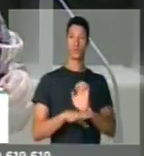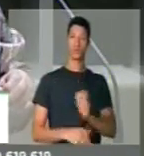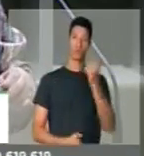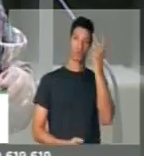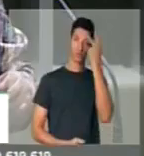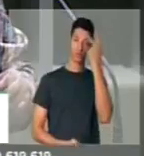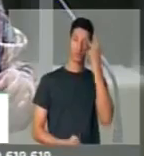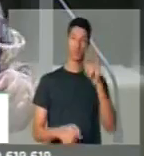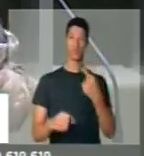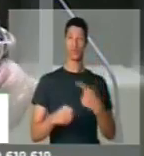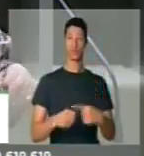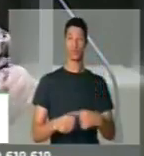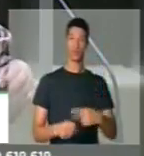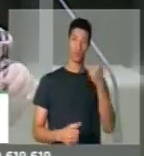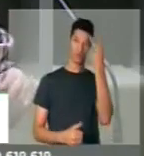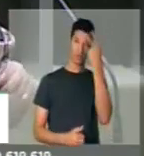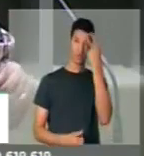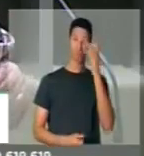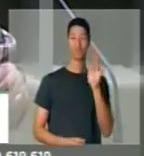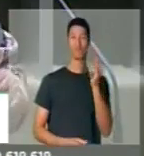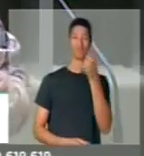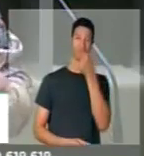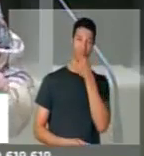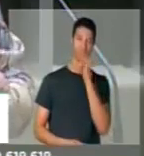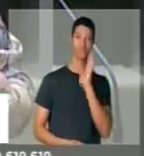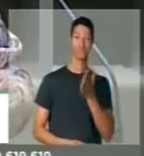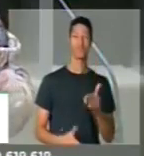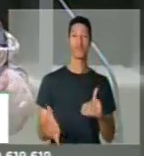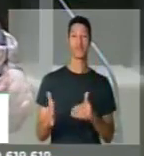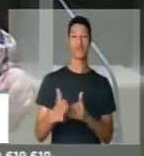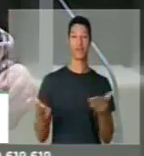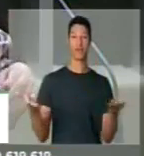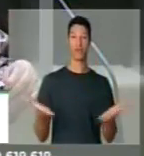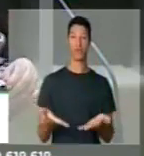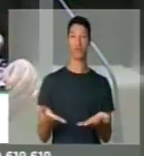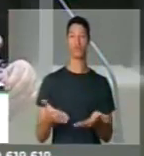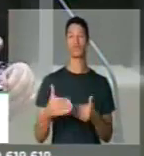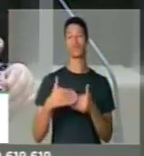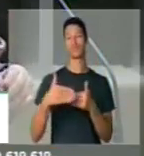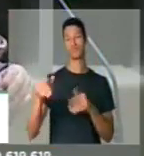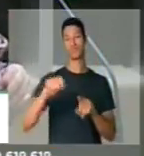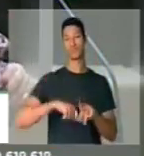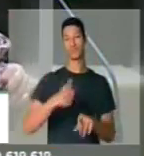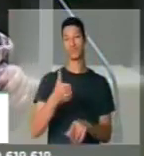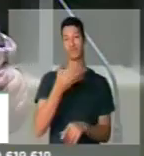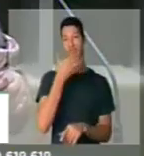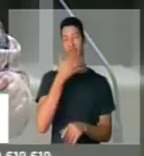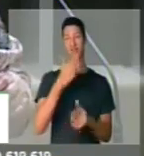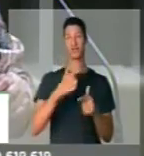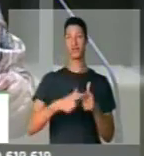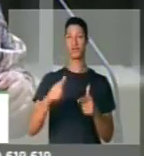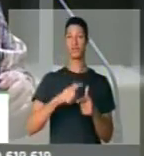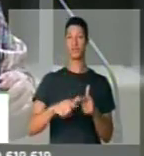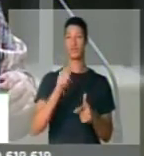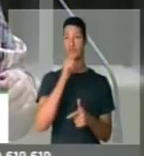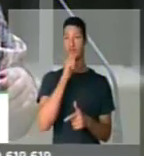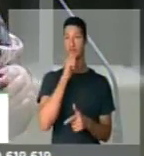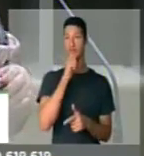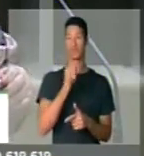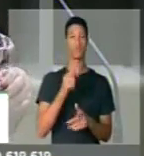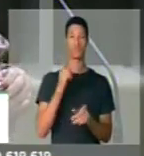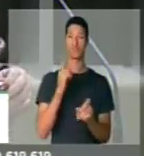Paulo e da cidade de São Paulo e, lamentavelmente, até hoje, desde dezembro, esse problema não